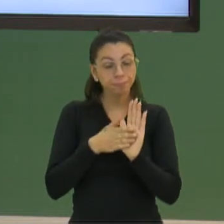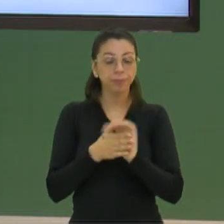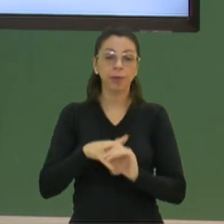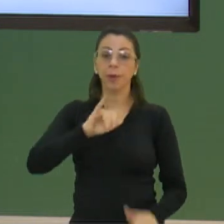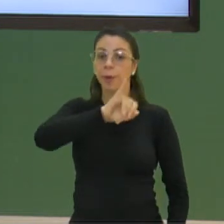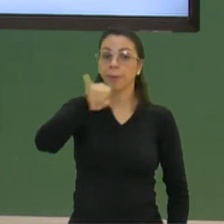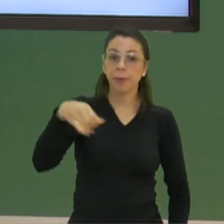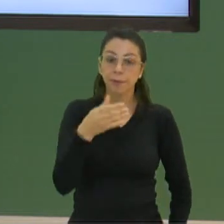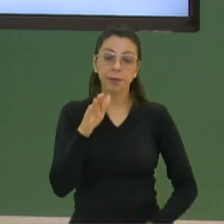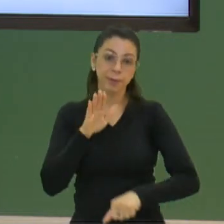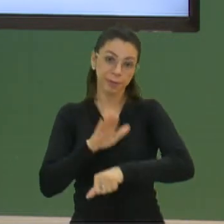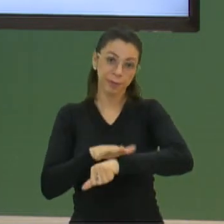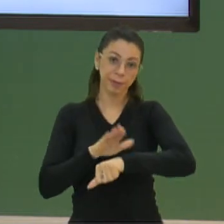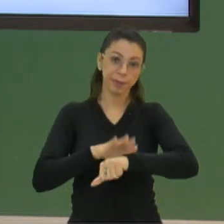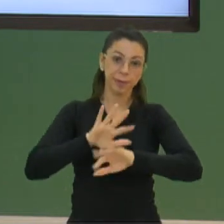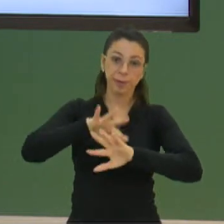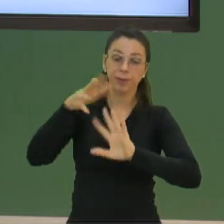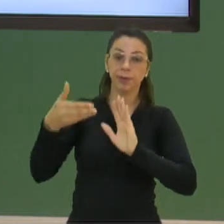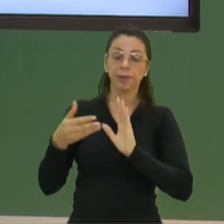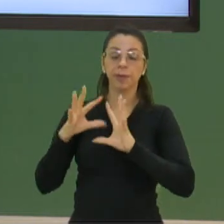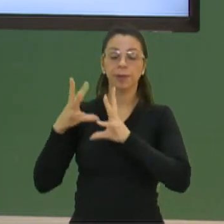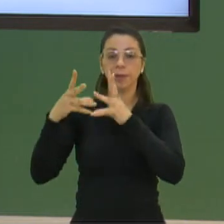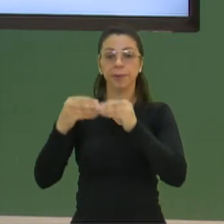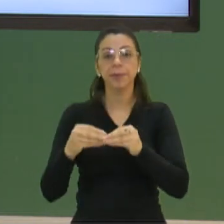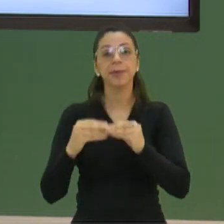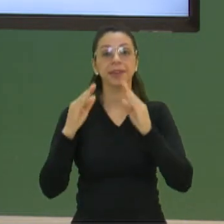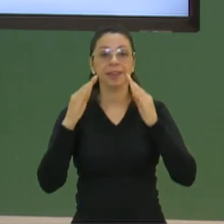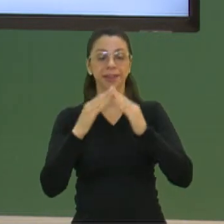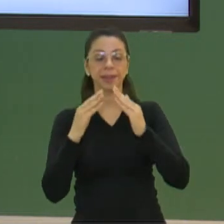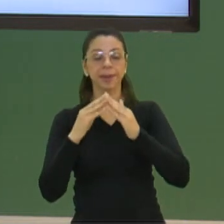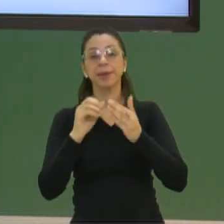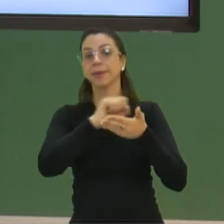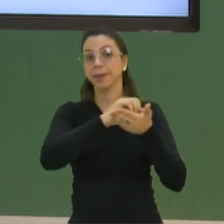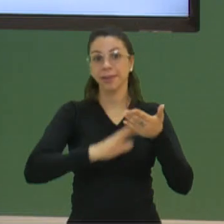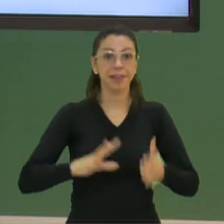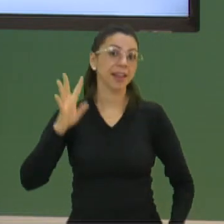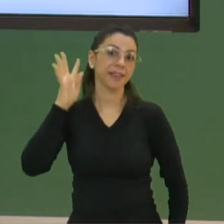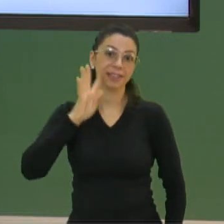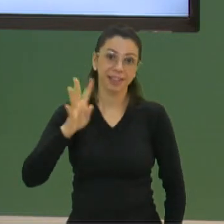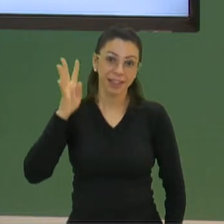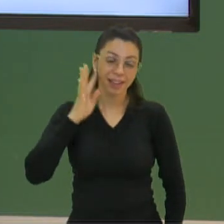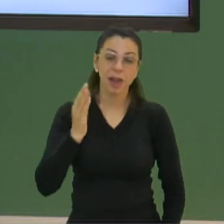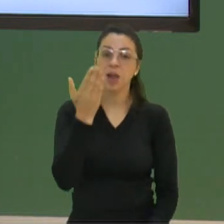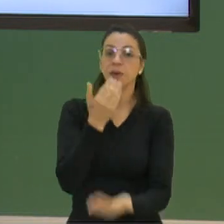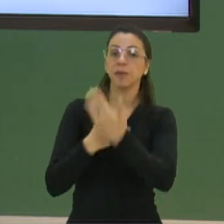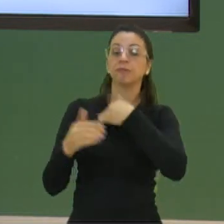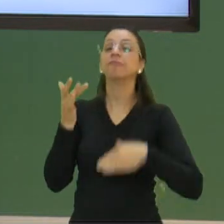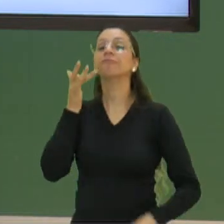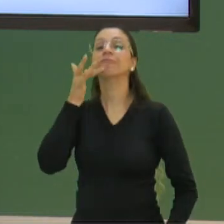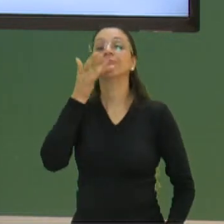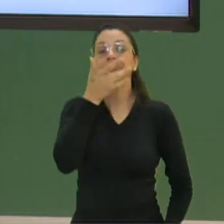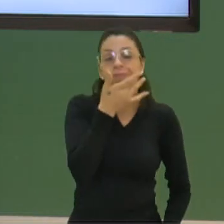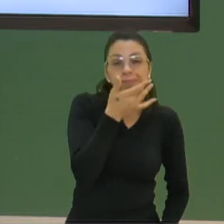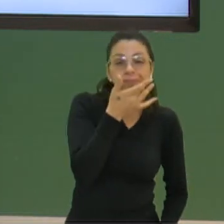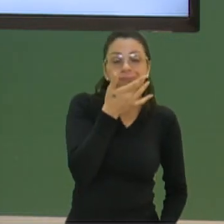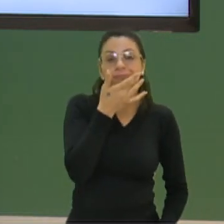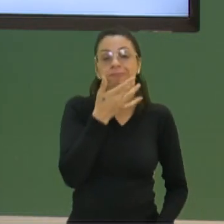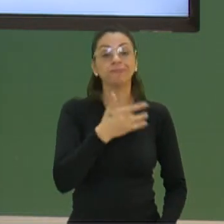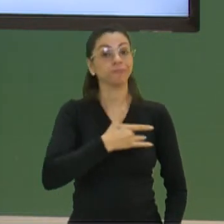aproveita esse momento que está todo mundo em casa para fazer uma atividade legal, para ter um alimento gostoso para comer depois,